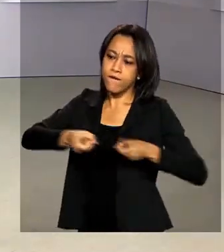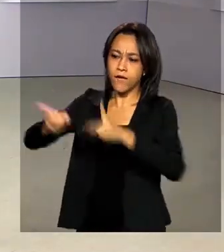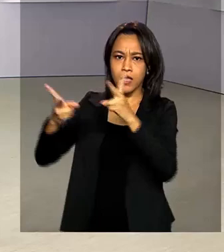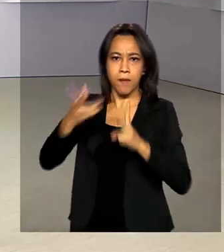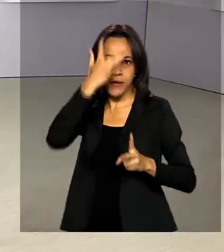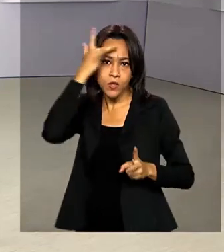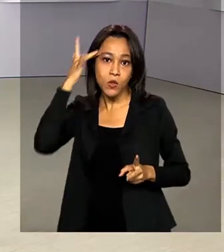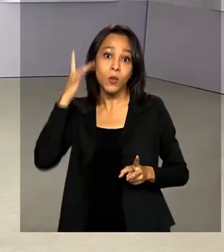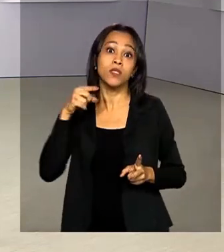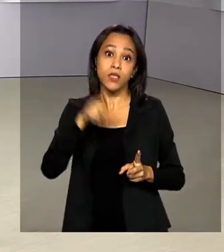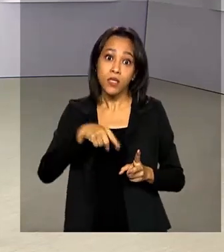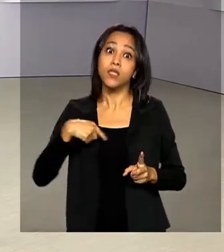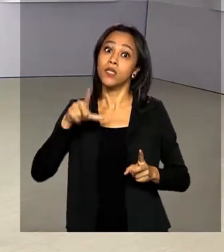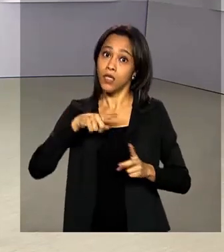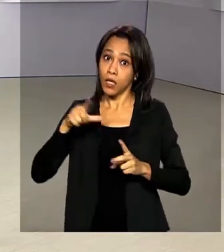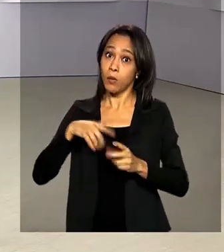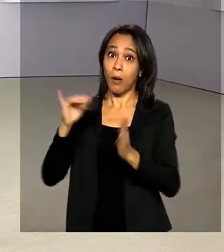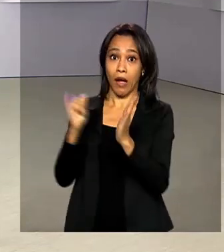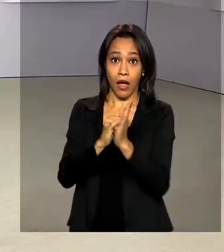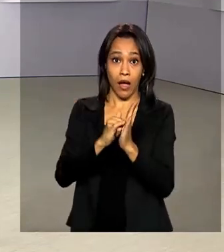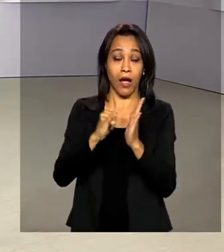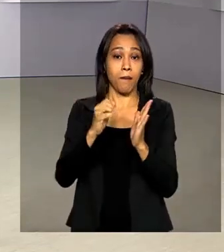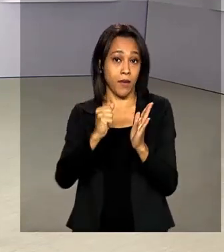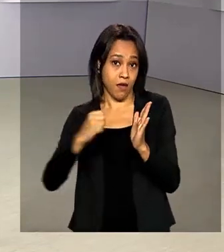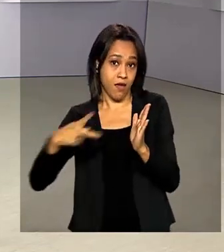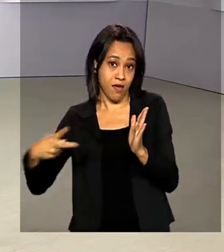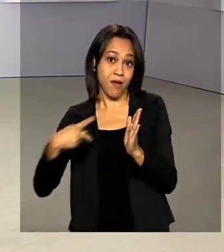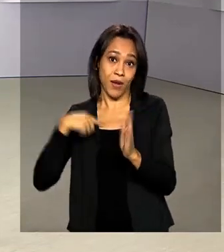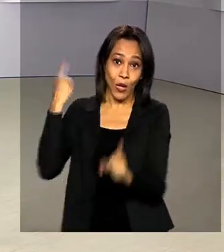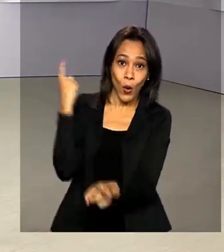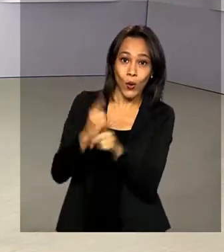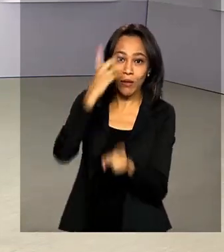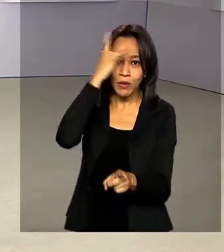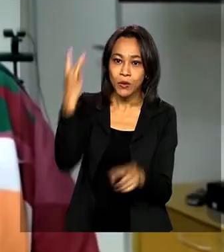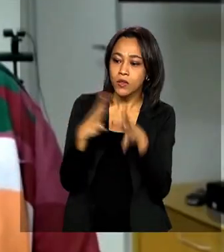a encontrar pessoas desaparecidas, em especial crianças.